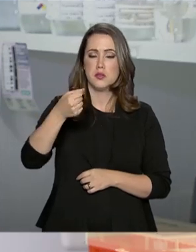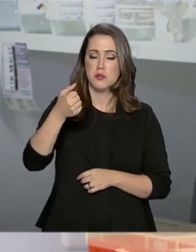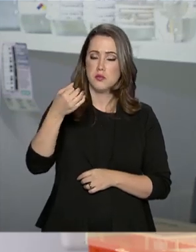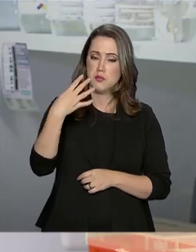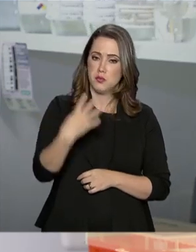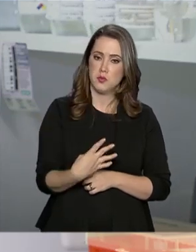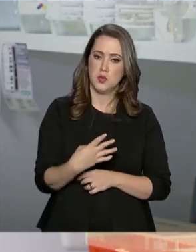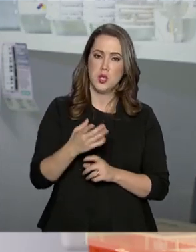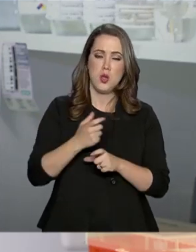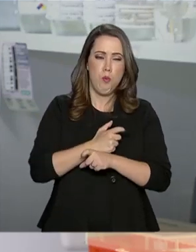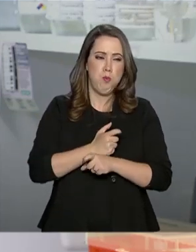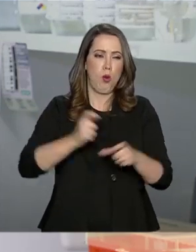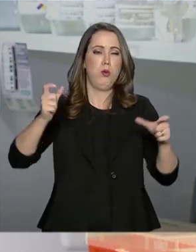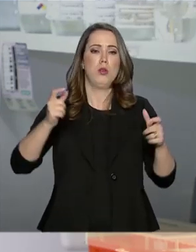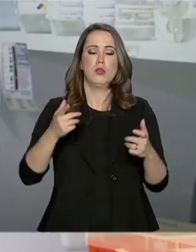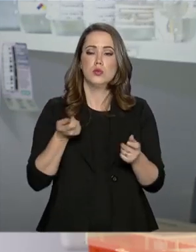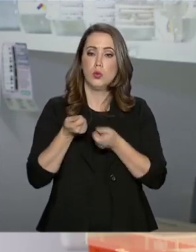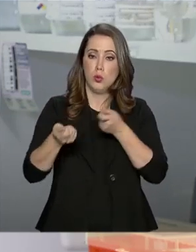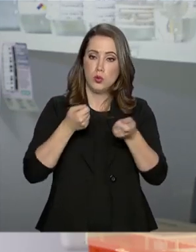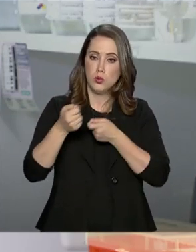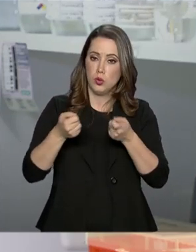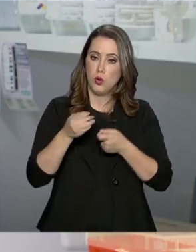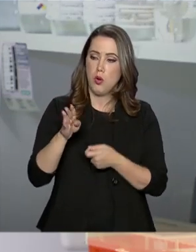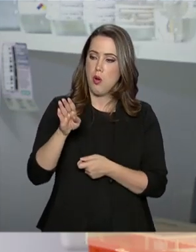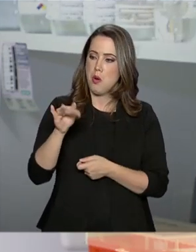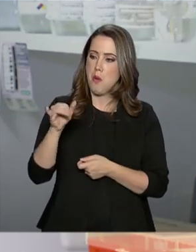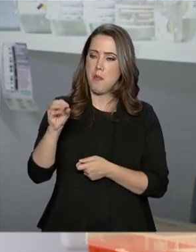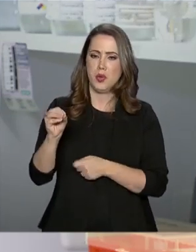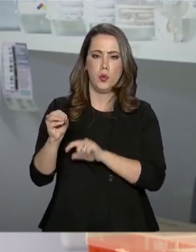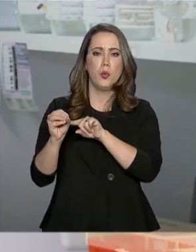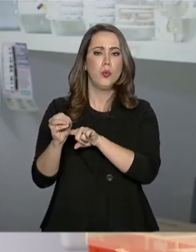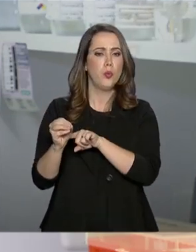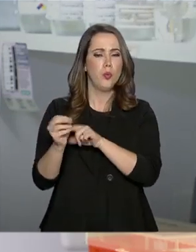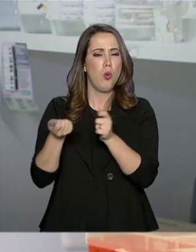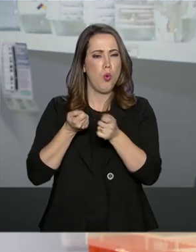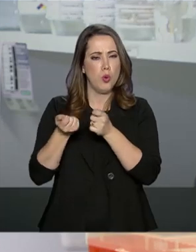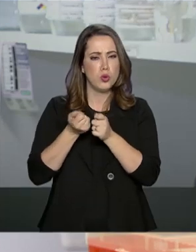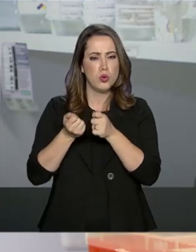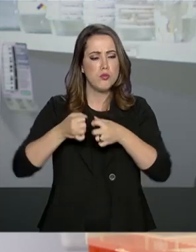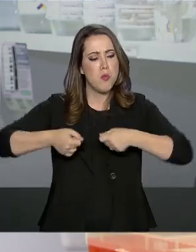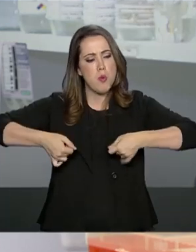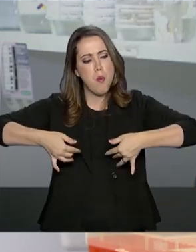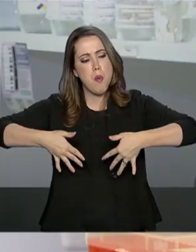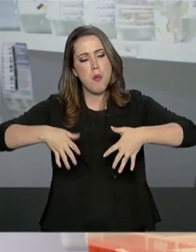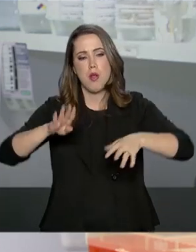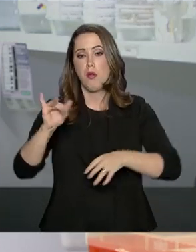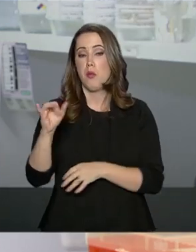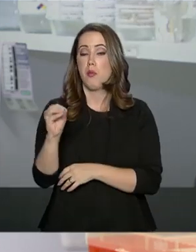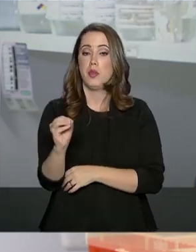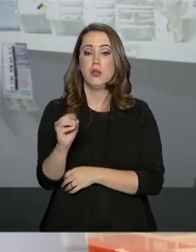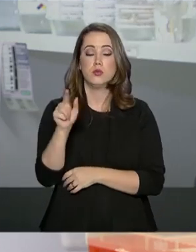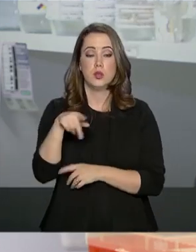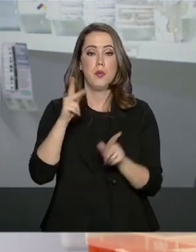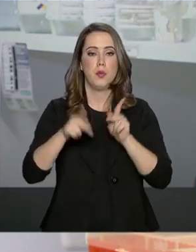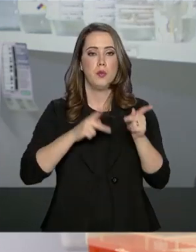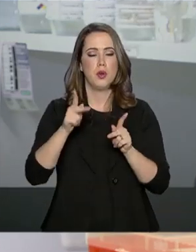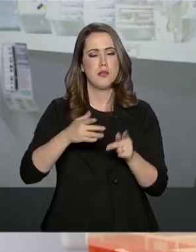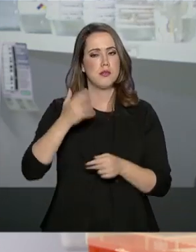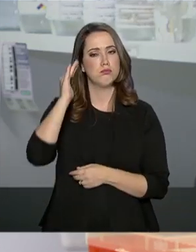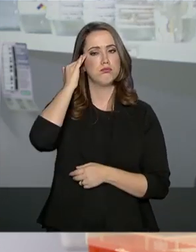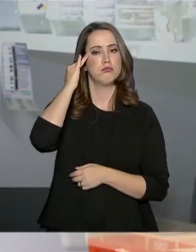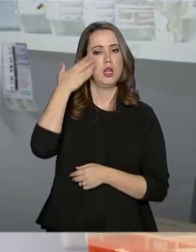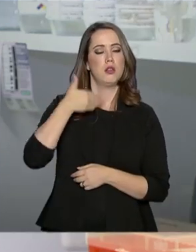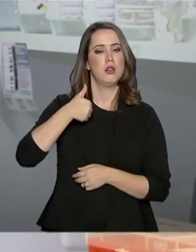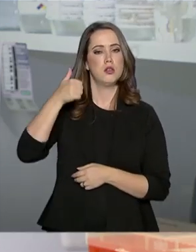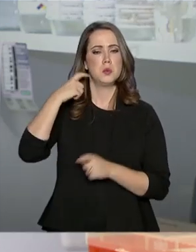teve um boom do controle biológico, está tendo, vamos dizer, um boom do controle biológico. A população está muito mais consciente,